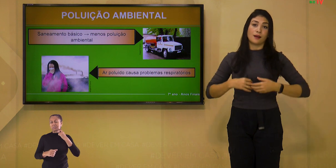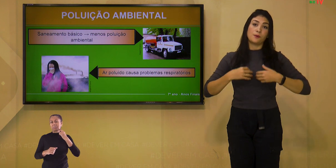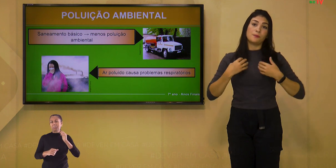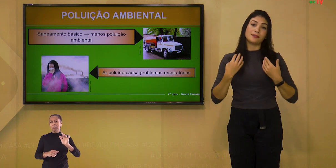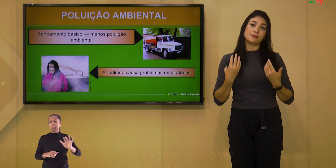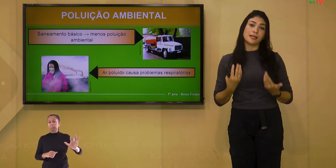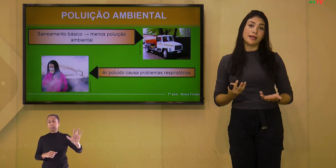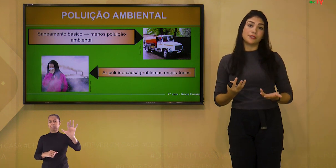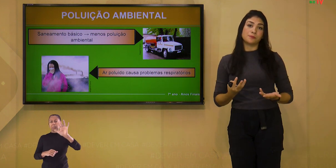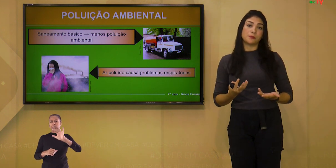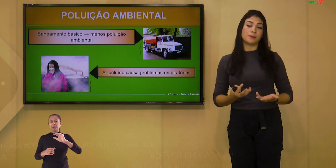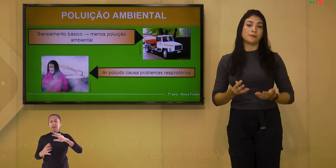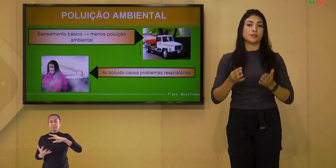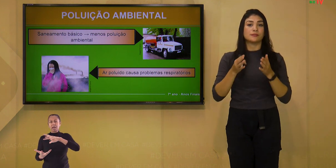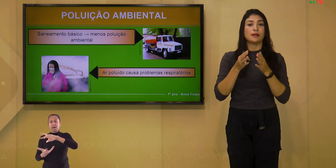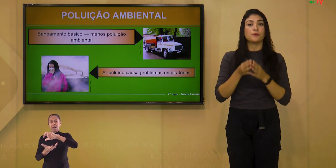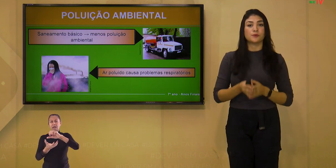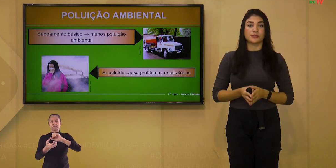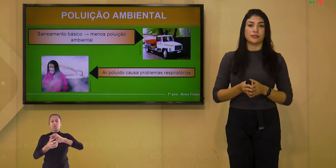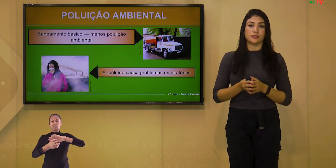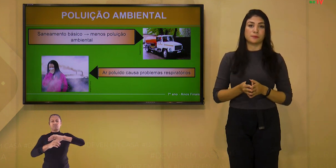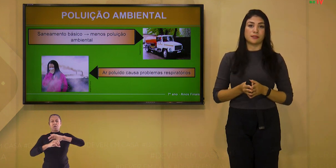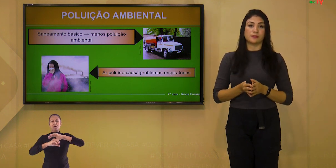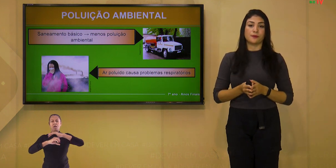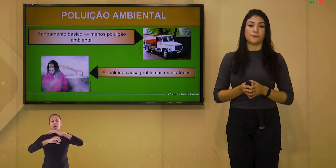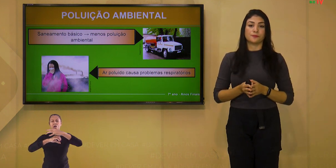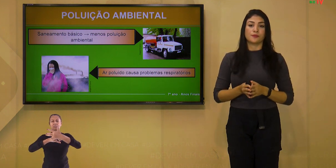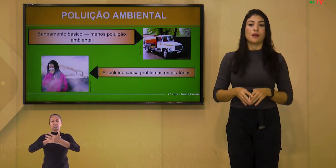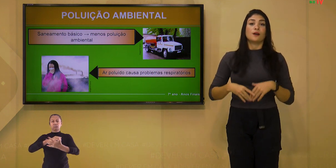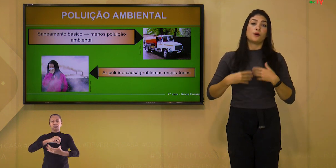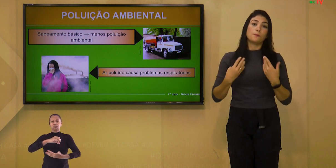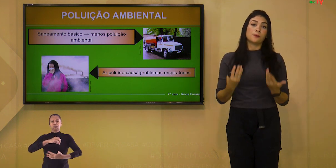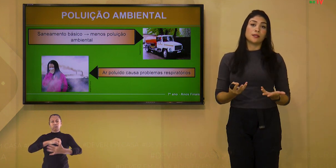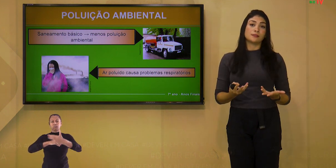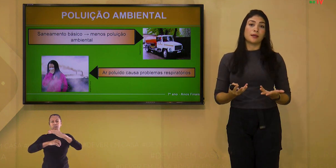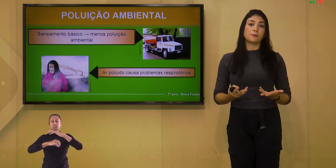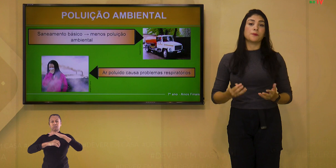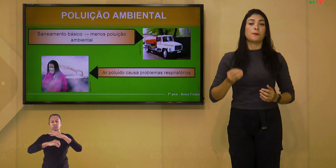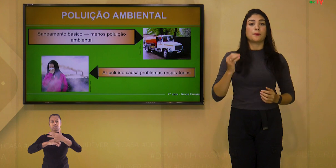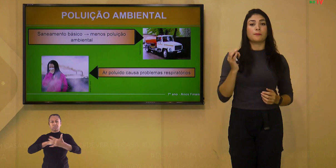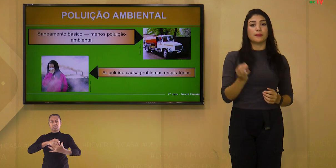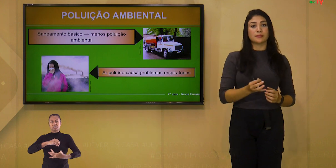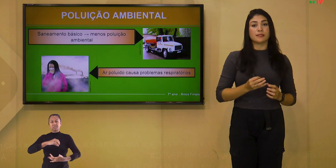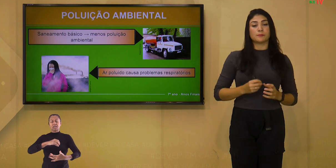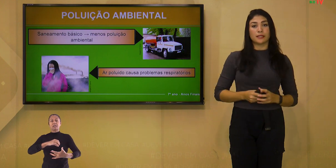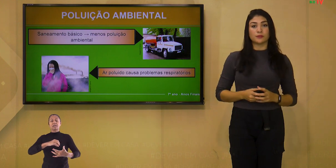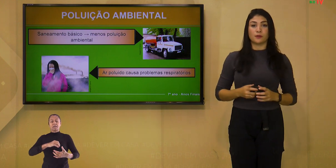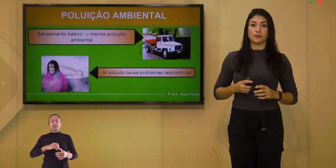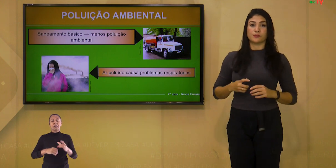causar uma série de problemas de saúde na respiração, como por exemplo, problemas respiratórios.